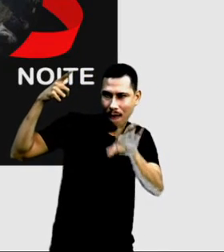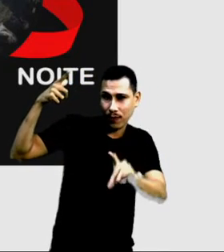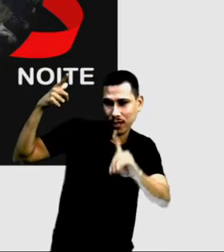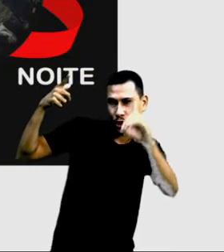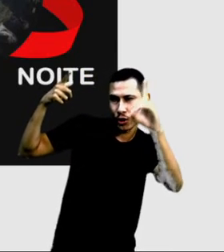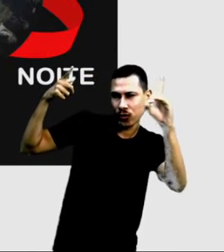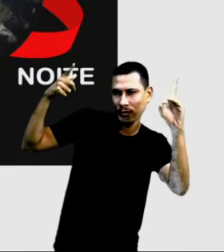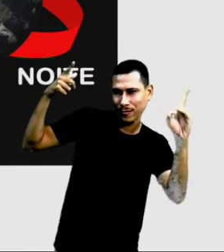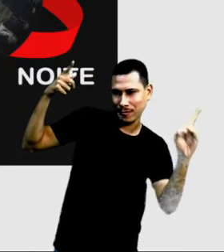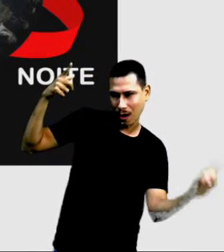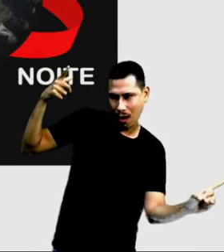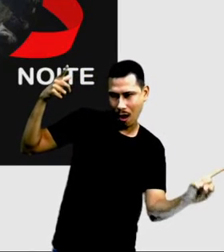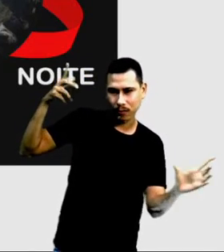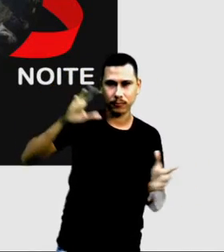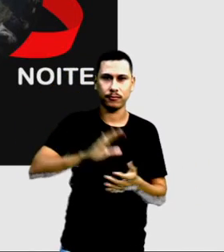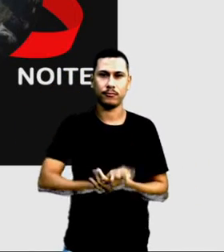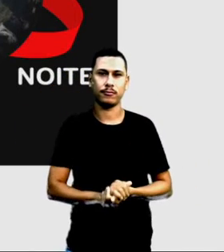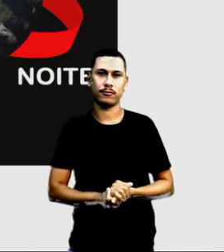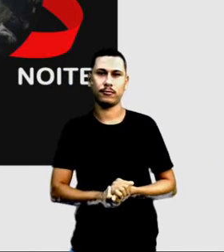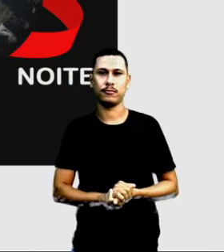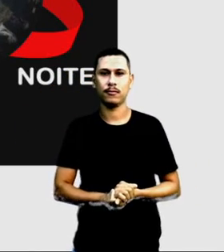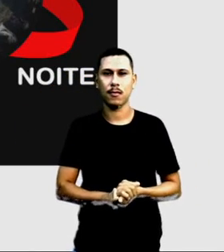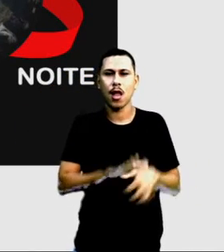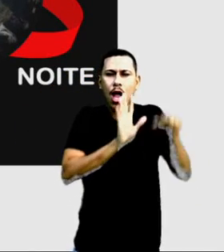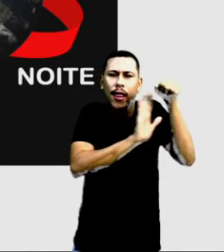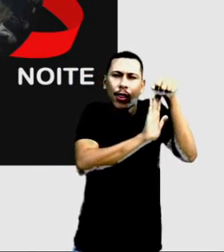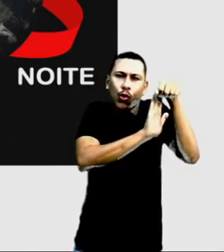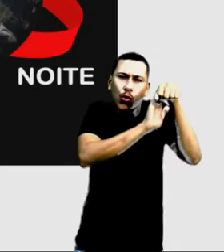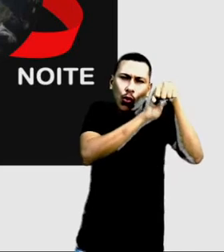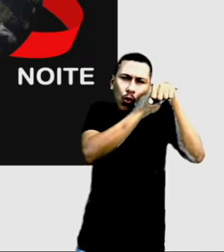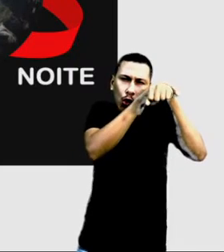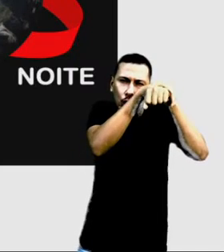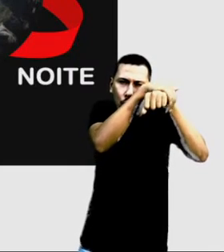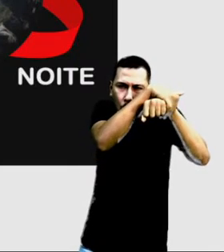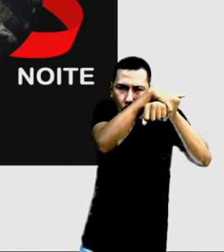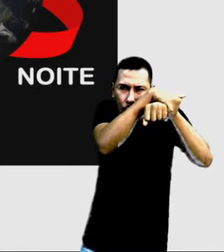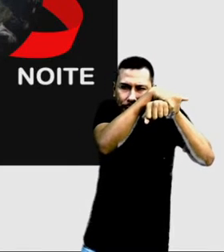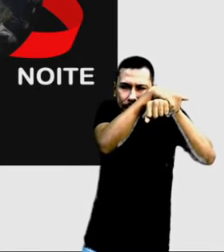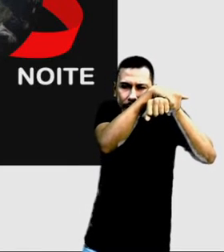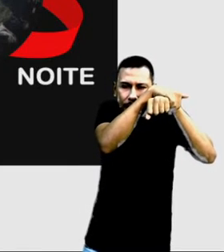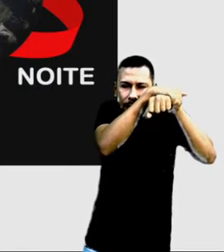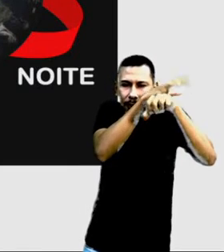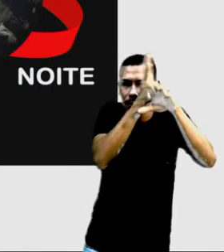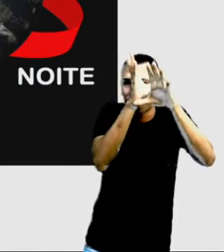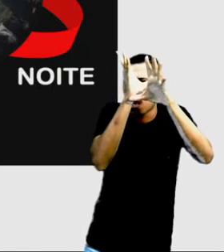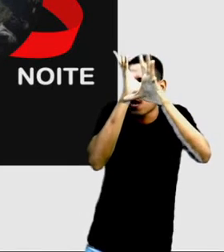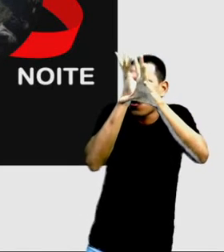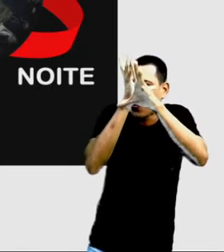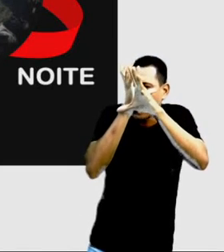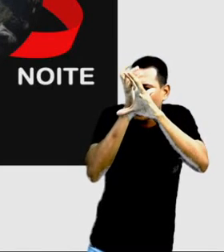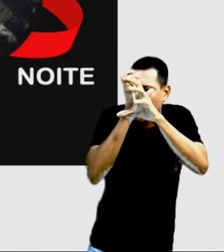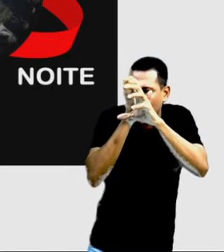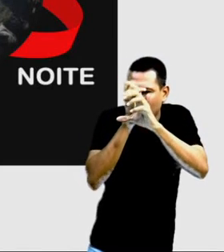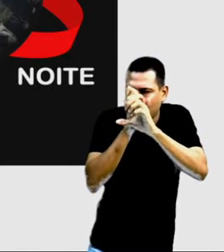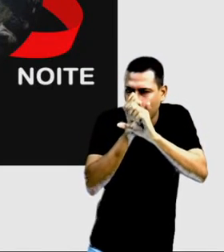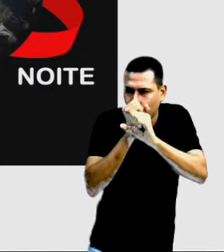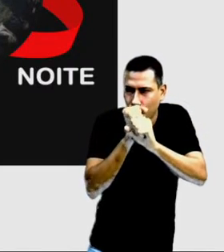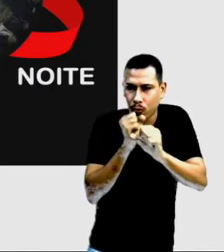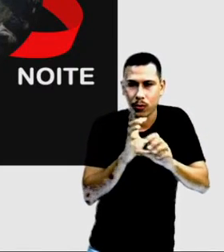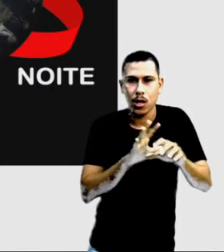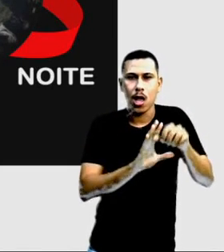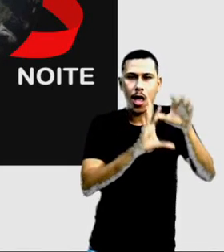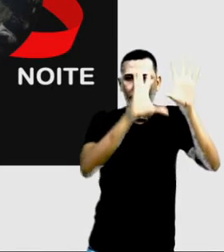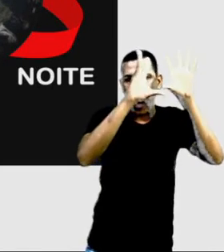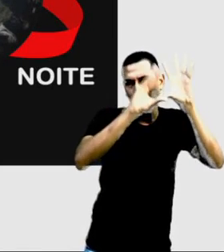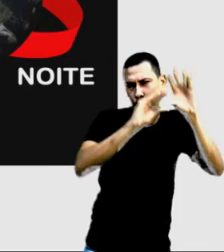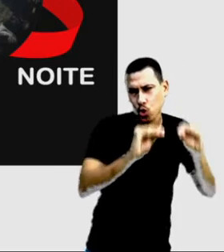fica durante o dia e a área que não leva o sol, que não chega, essa